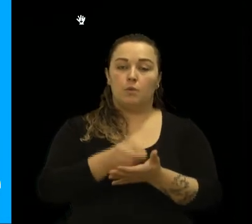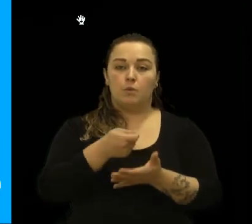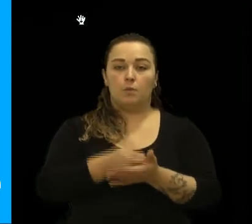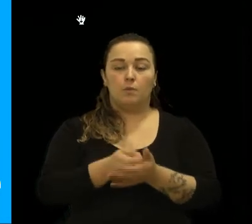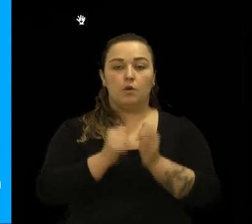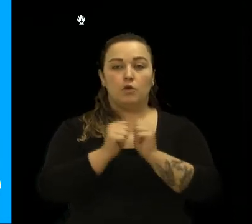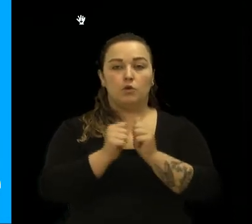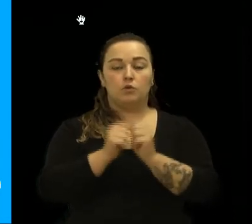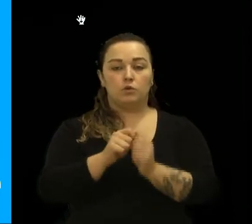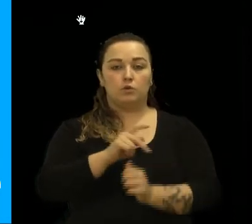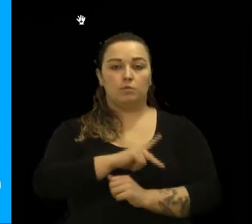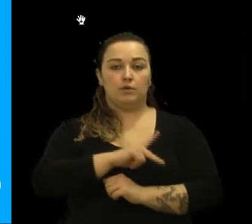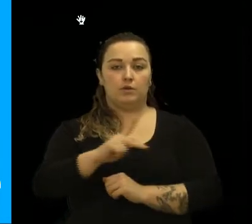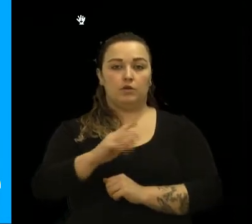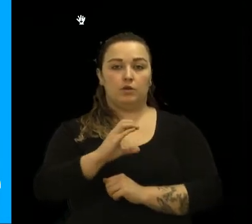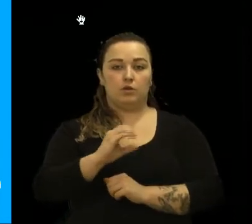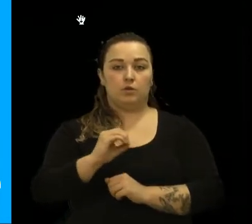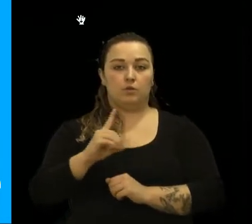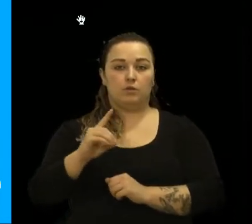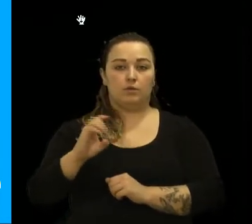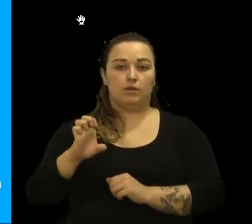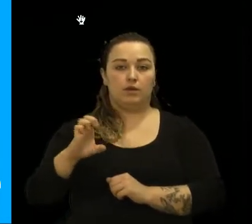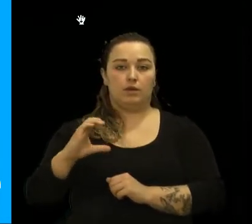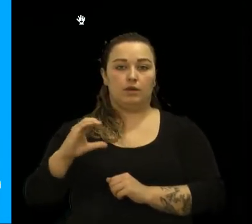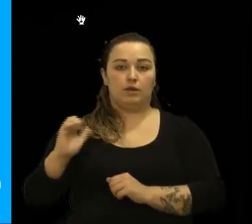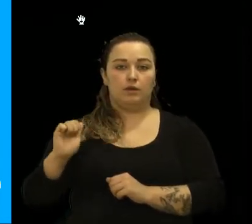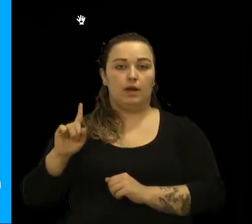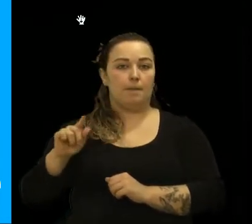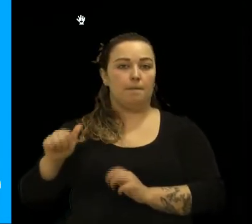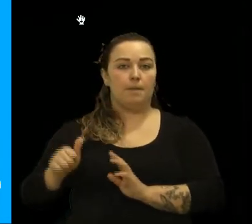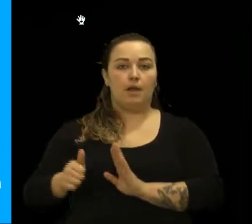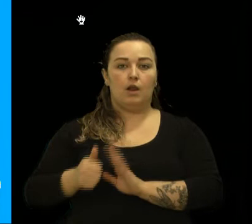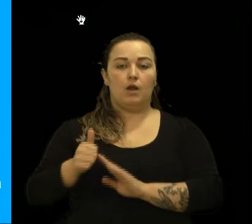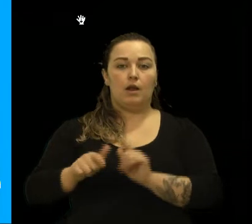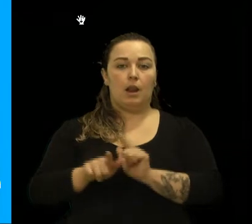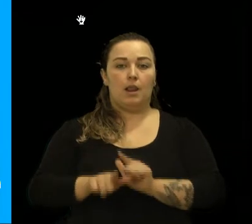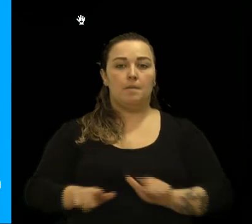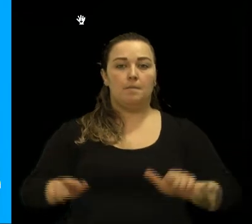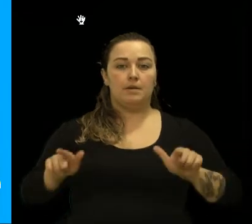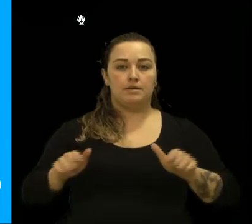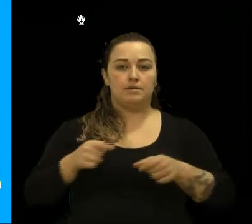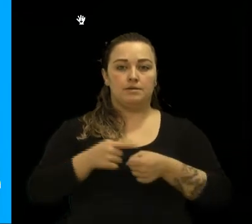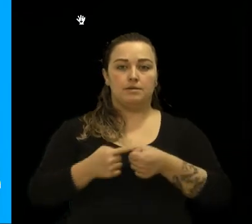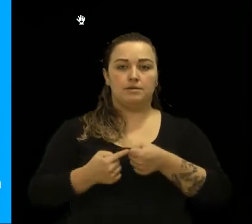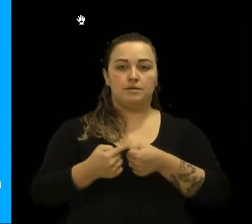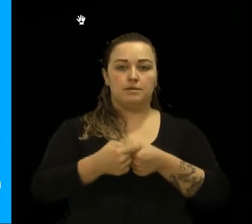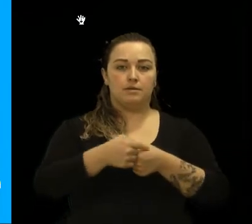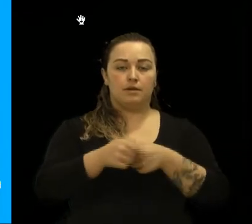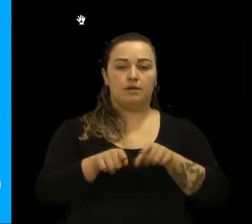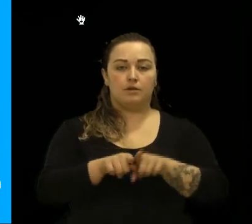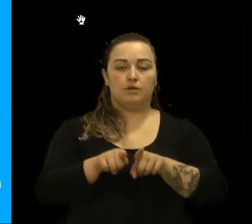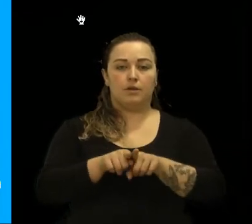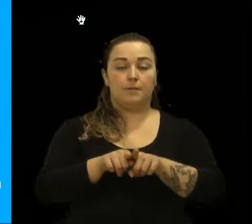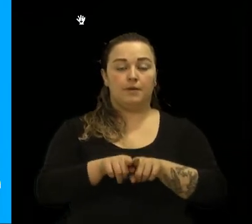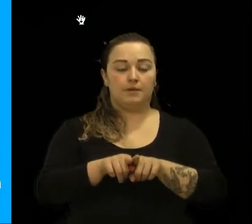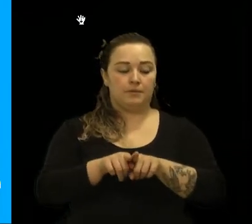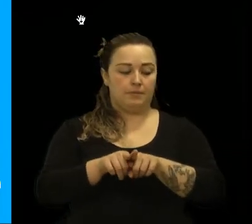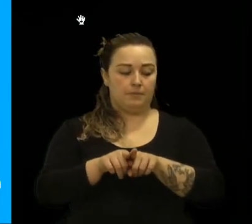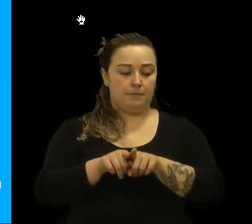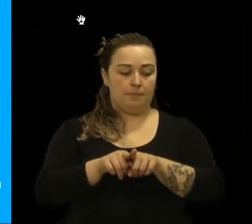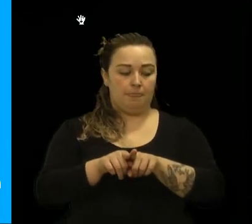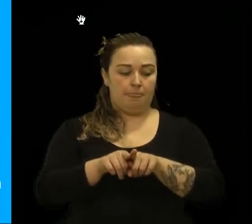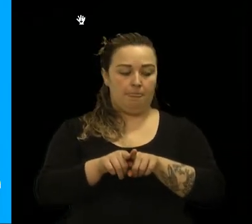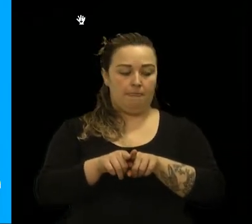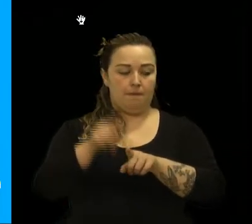época, isso daria um ganho extraordinário na limpeza das cidades, econômico e também em